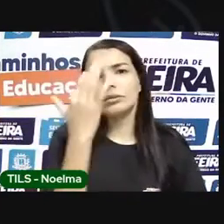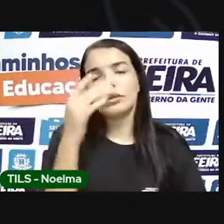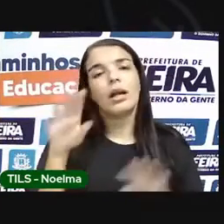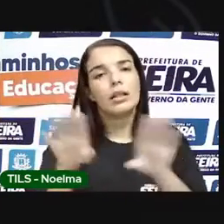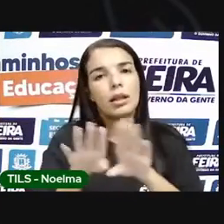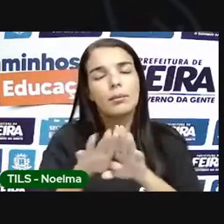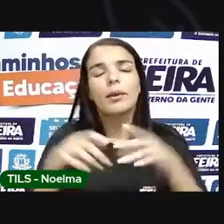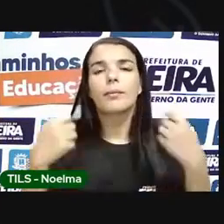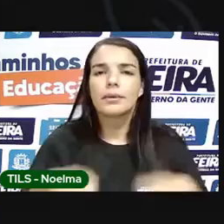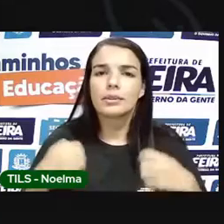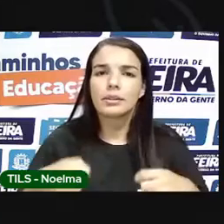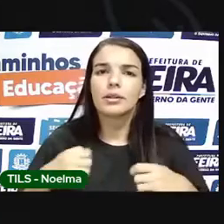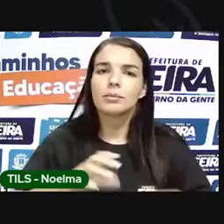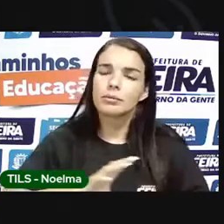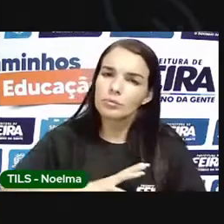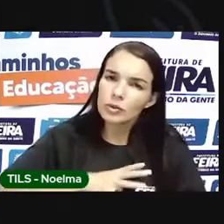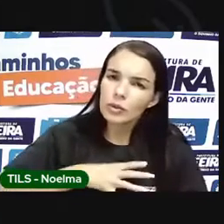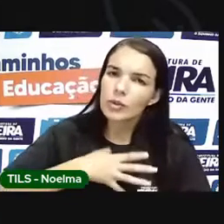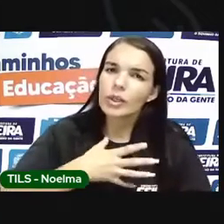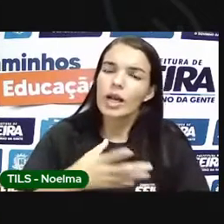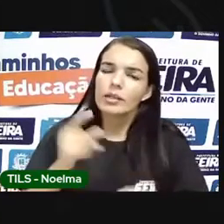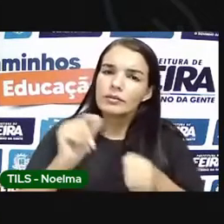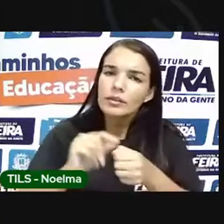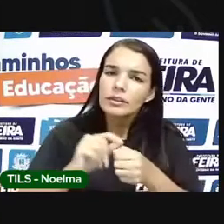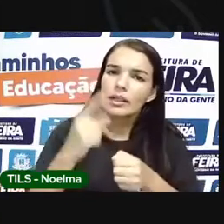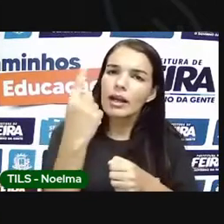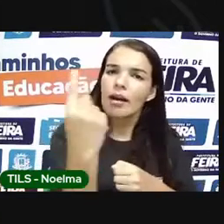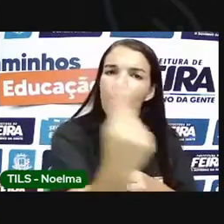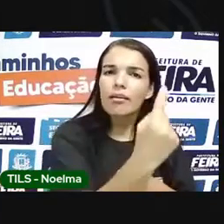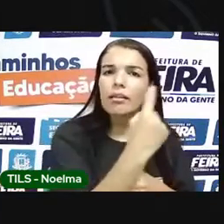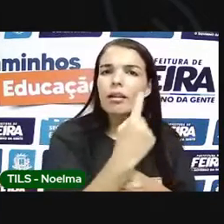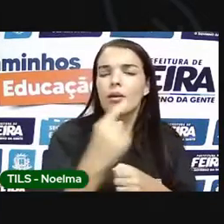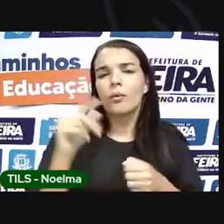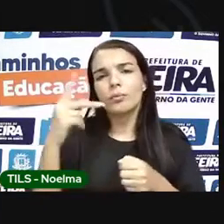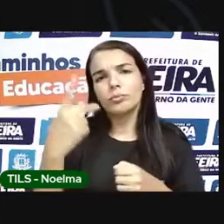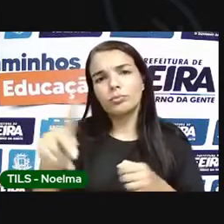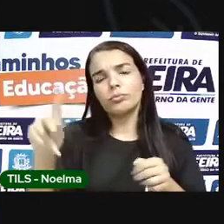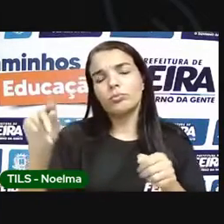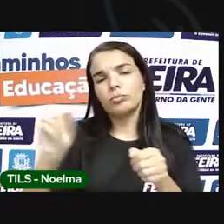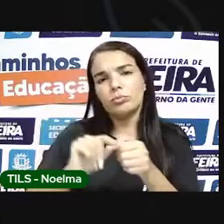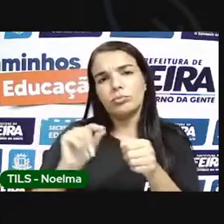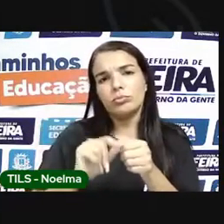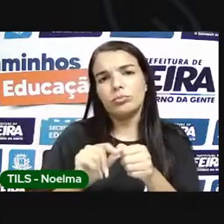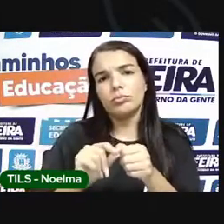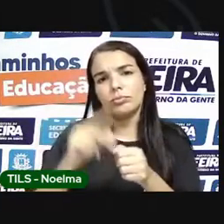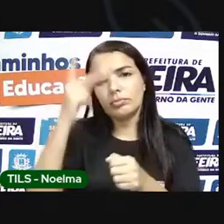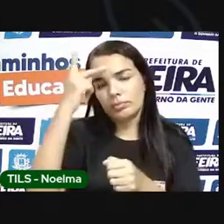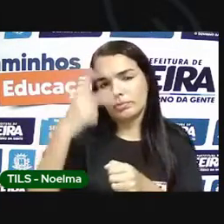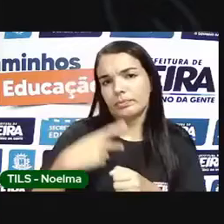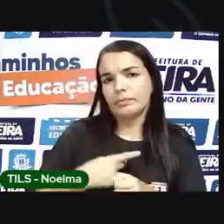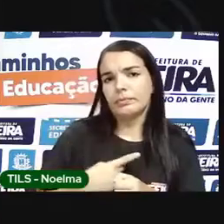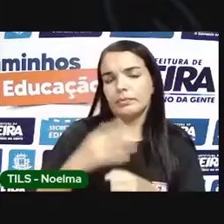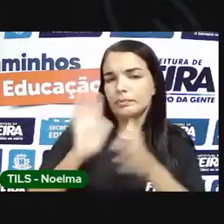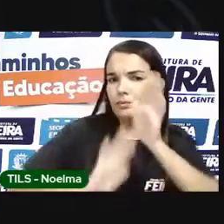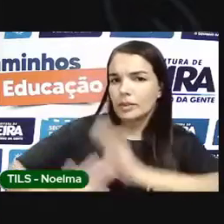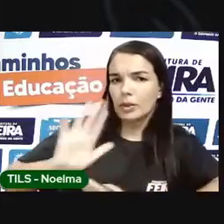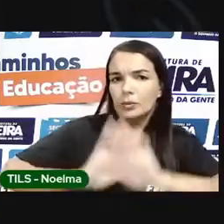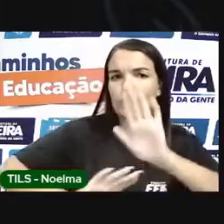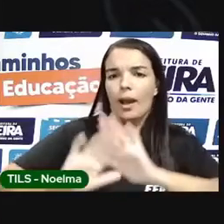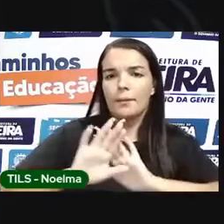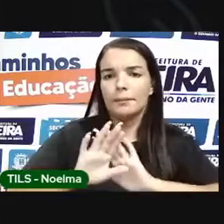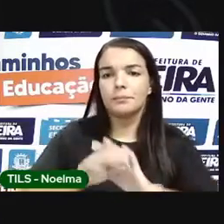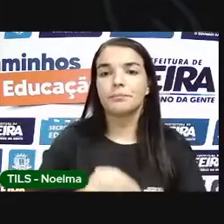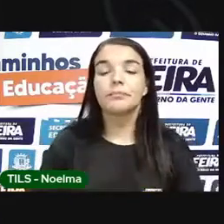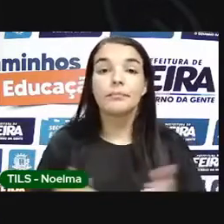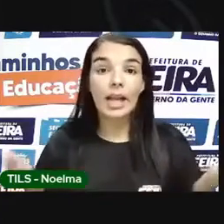parte. E para iniciar a nossa aula, nós vamos aqui, eu vou ler para vocês,